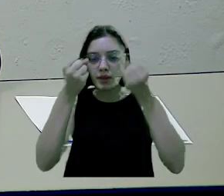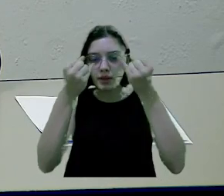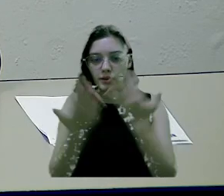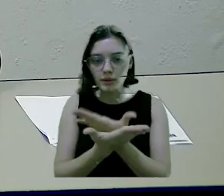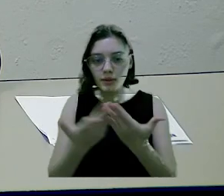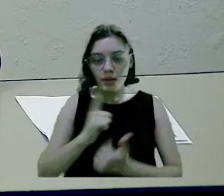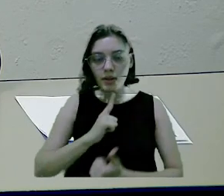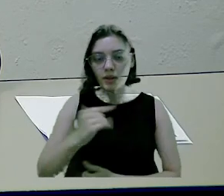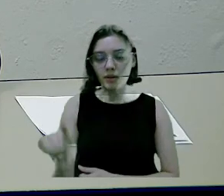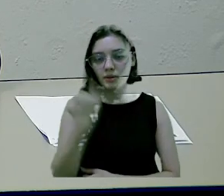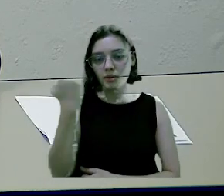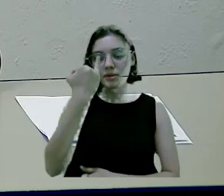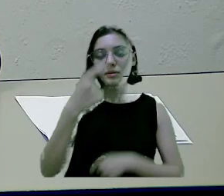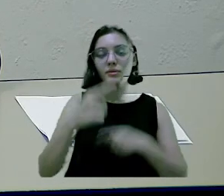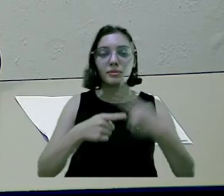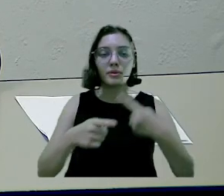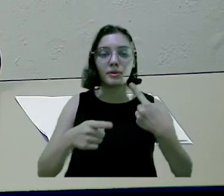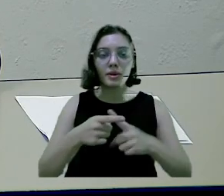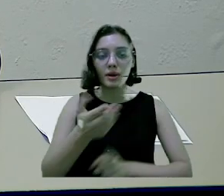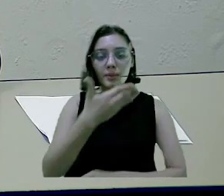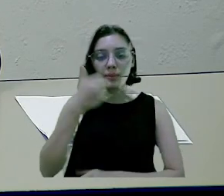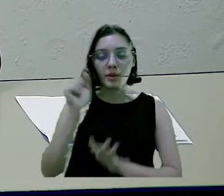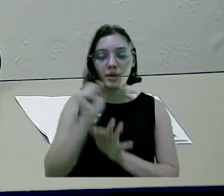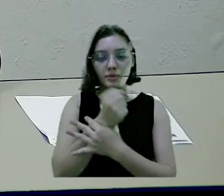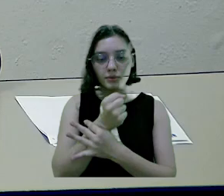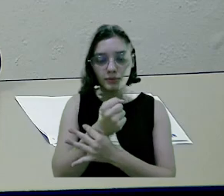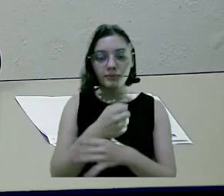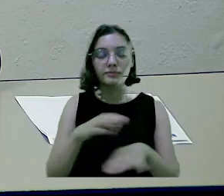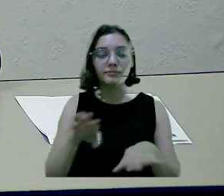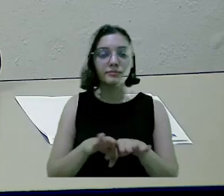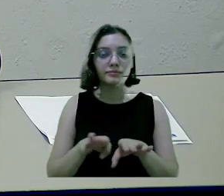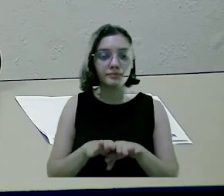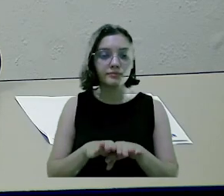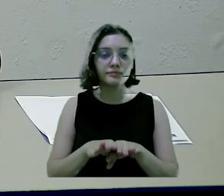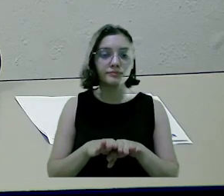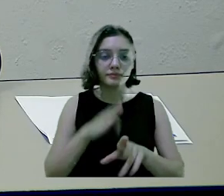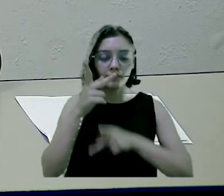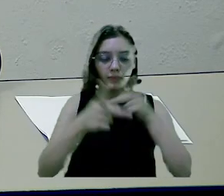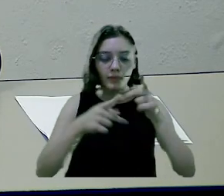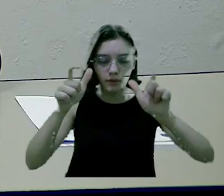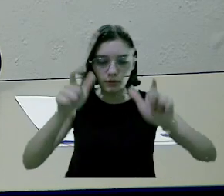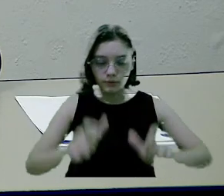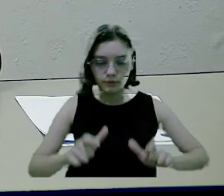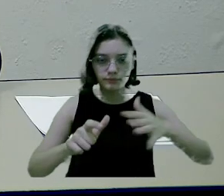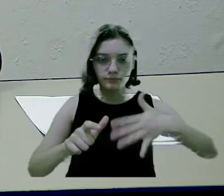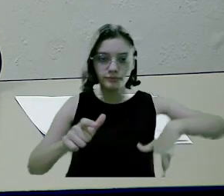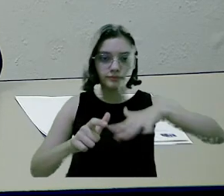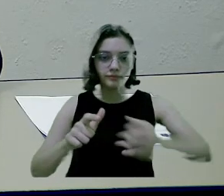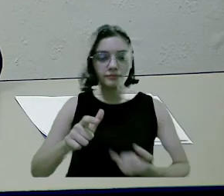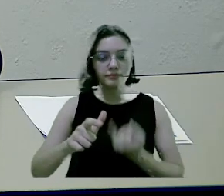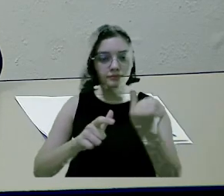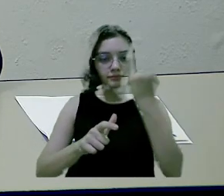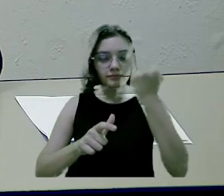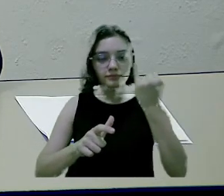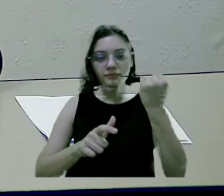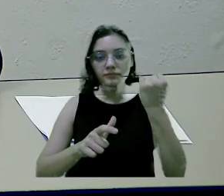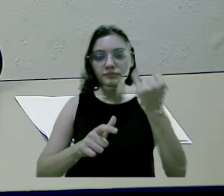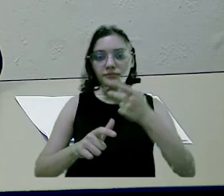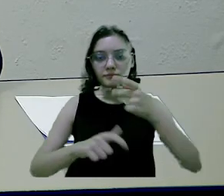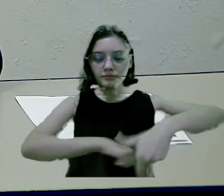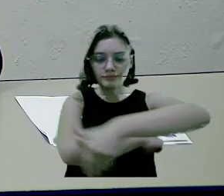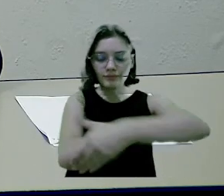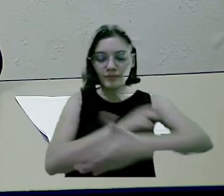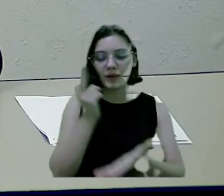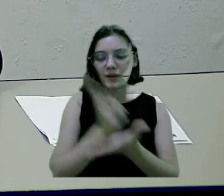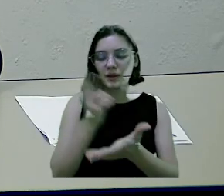Justificativa. A expedida é da extrema importância, pois visa proporcionar maior segurança aos transventes, na referida localidade. É crucial ressaltar